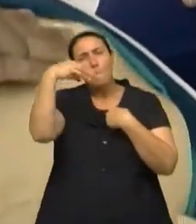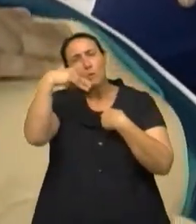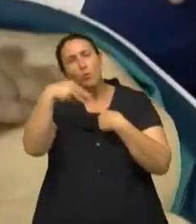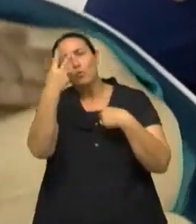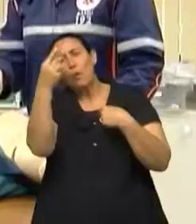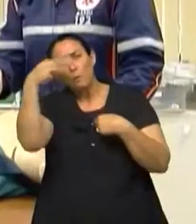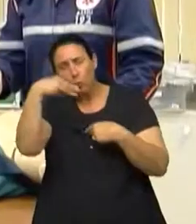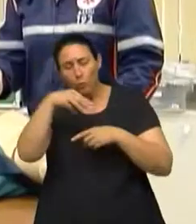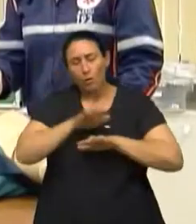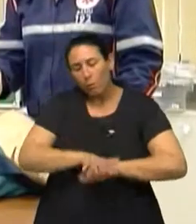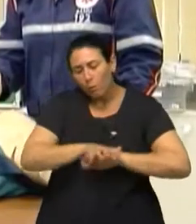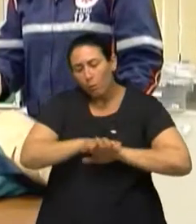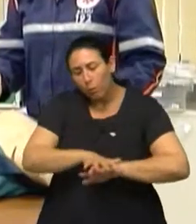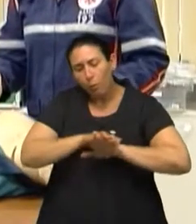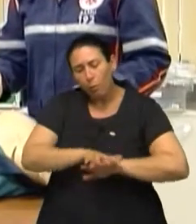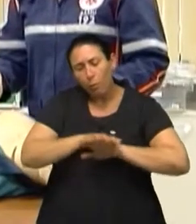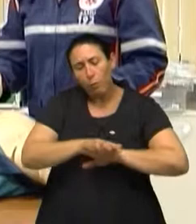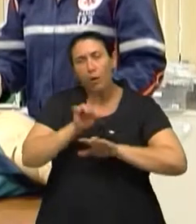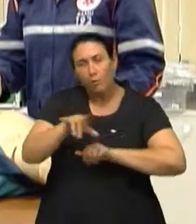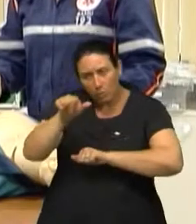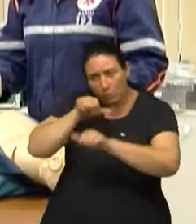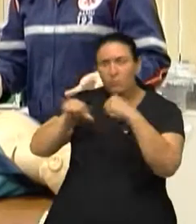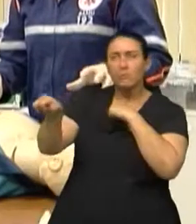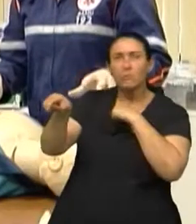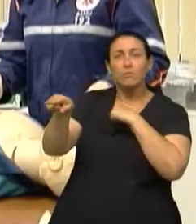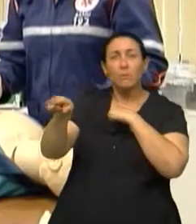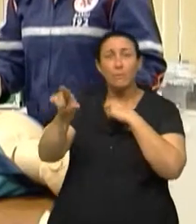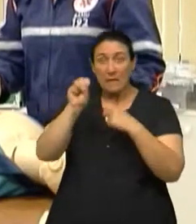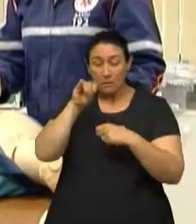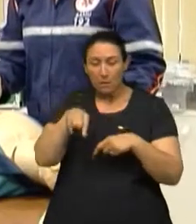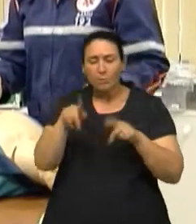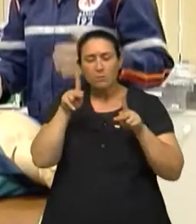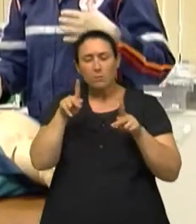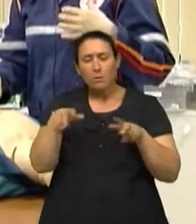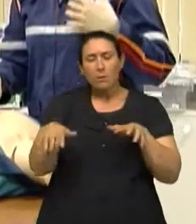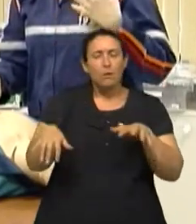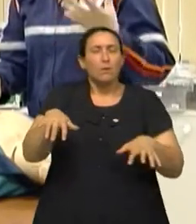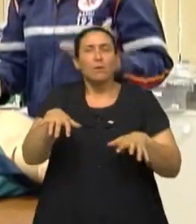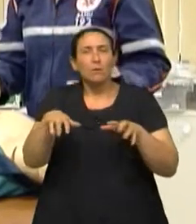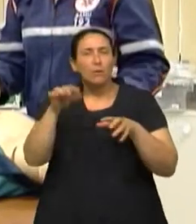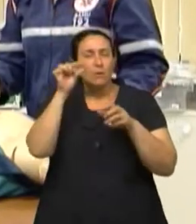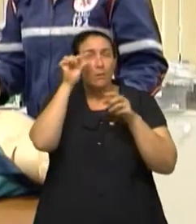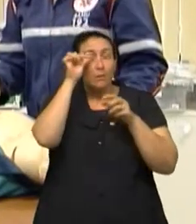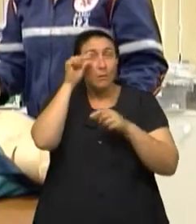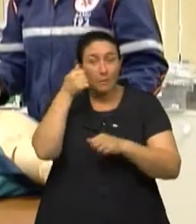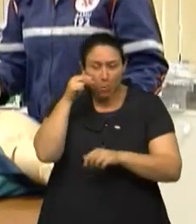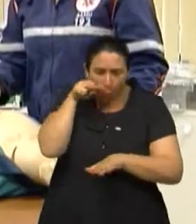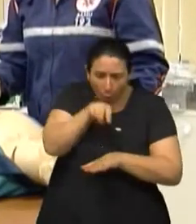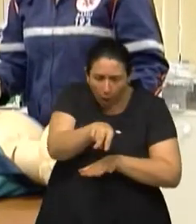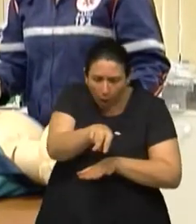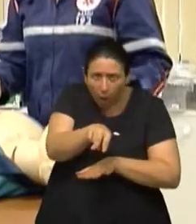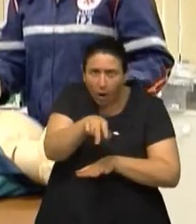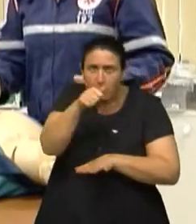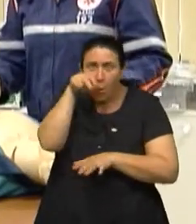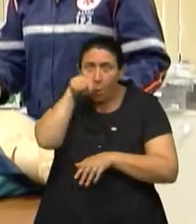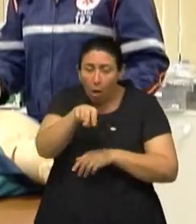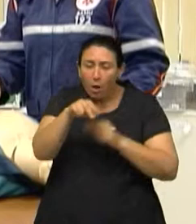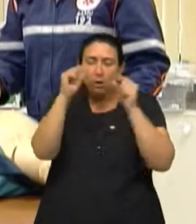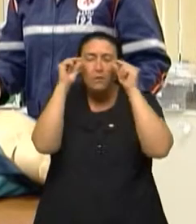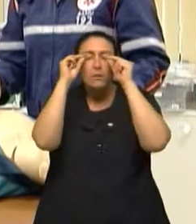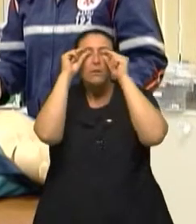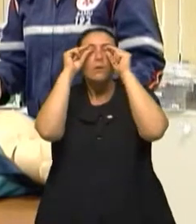vocês fizerem a primeira compressão, se ela se mexeu, se ela piscou o olho, e é importante que vocês estejam olhando para a vítima,